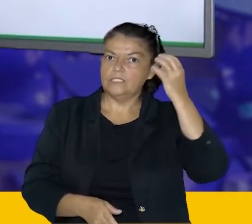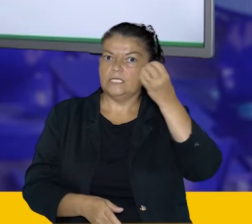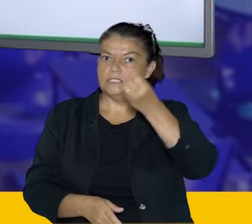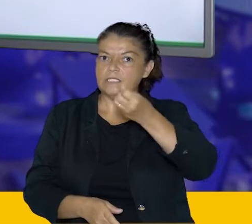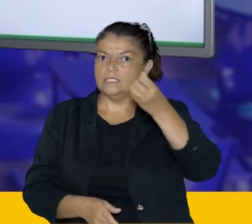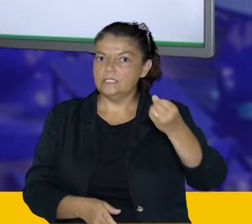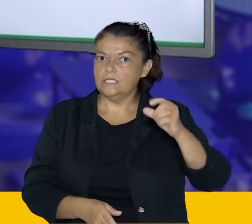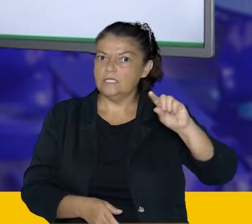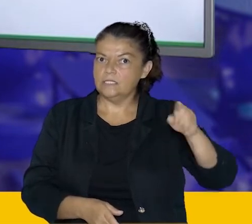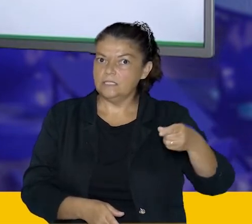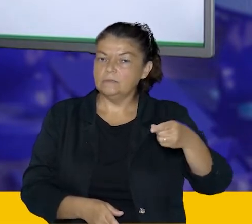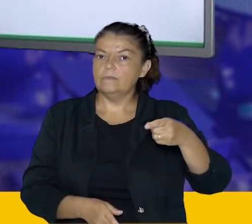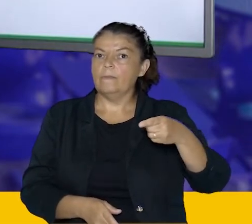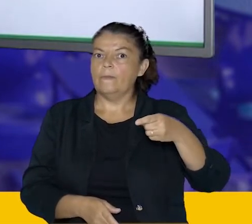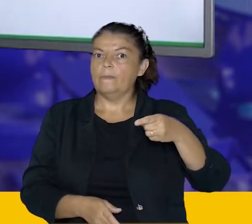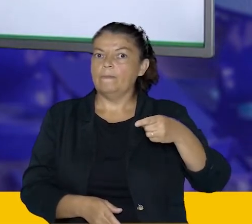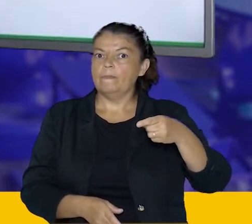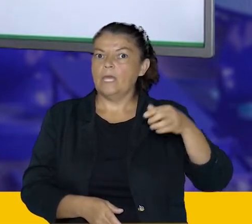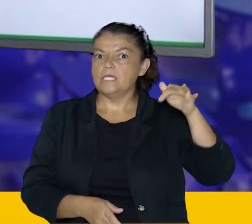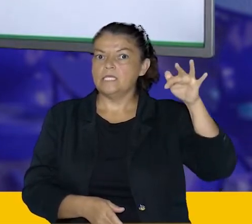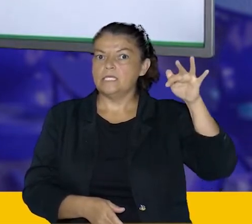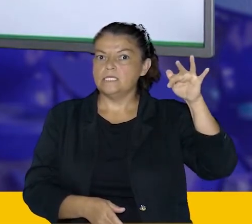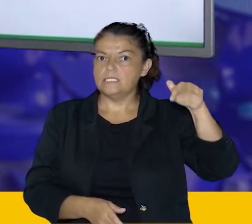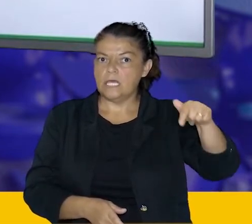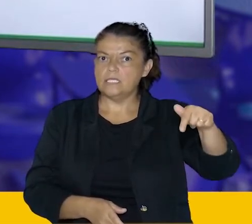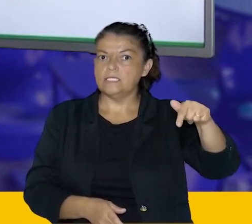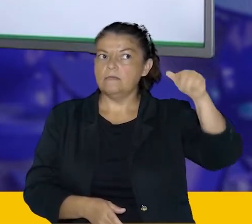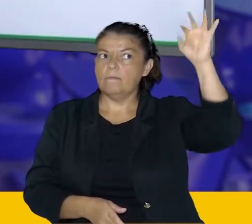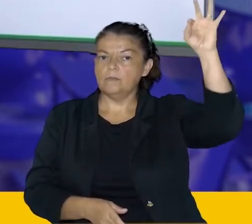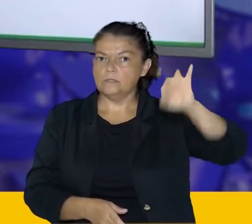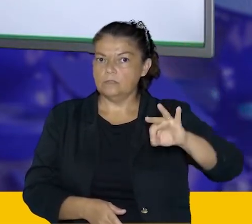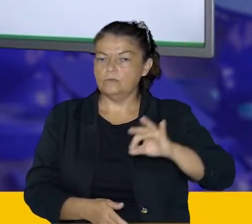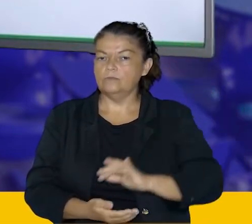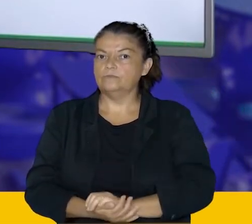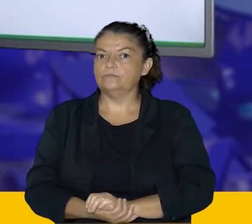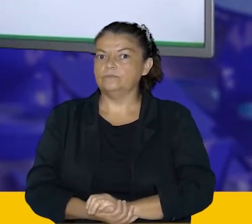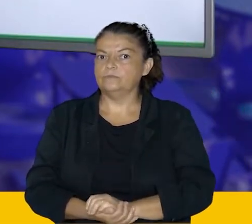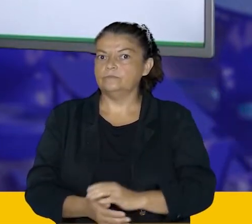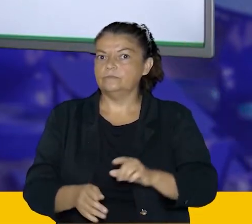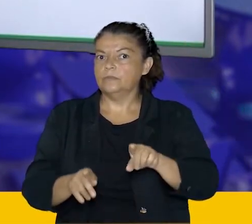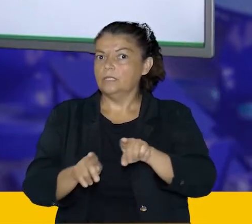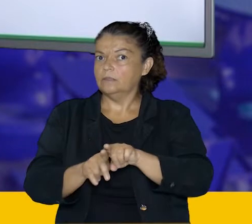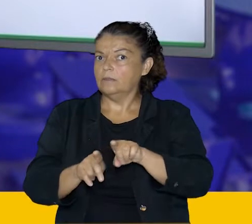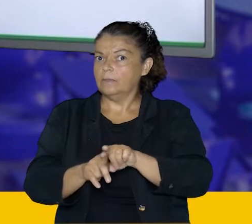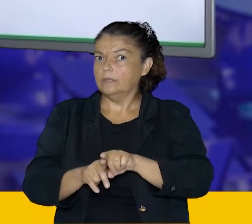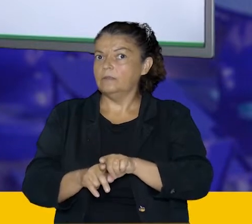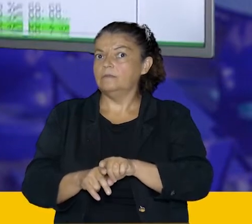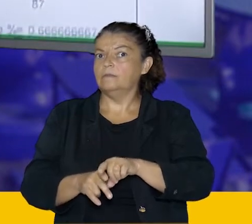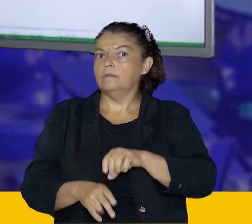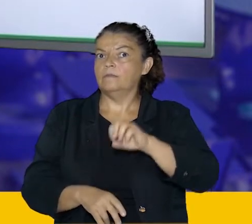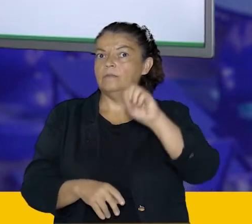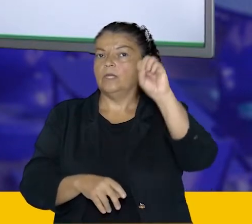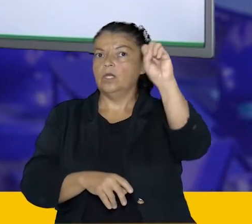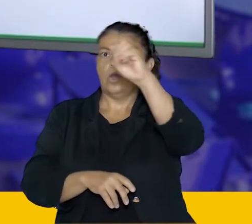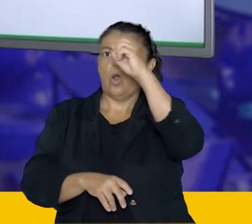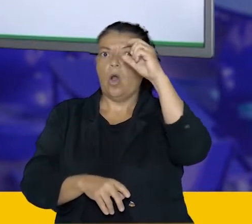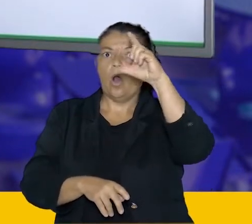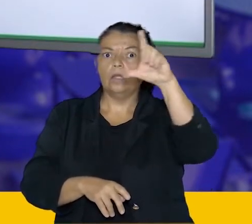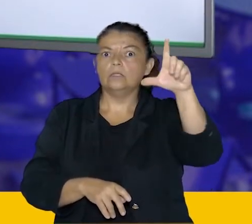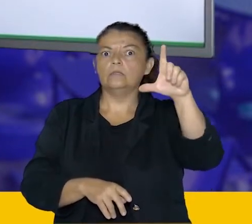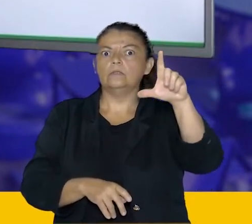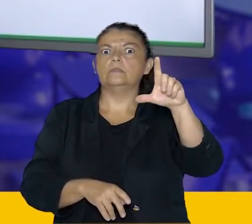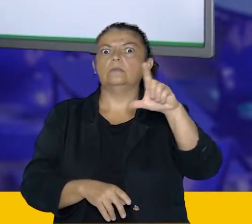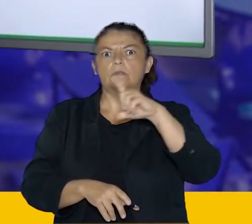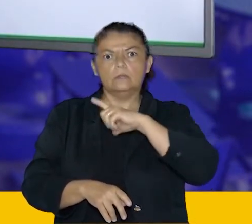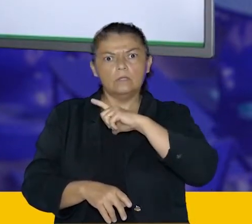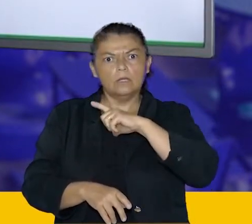,7%. E aí, está dando certo? Vamos continuar. E já botando os bararapes, são seis casos